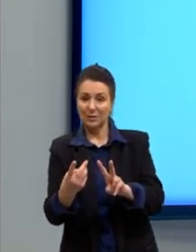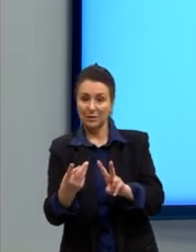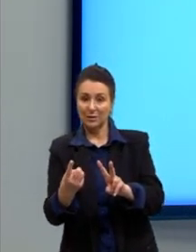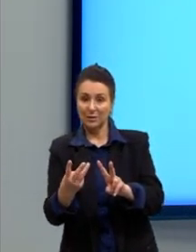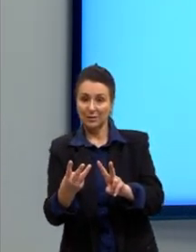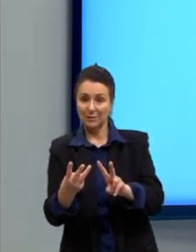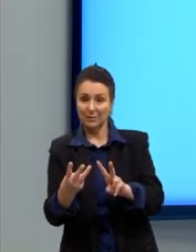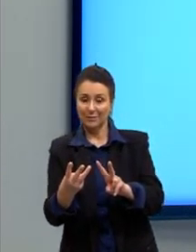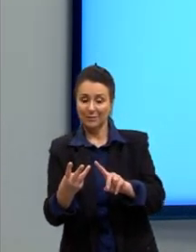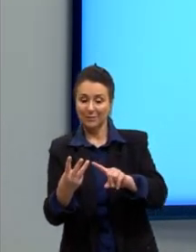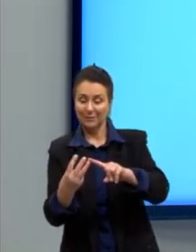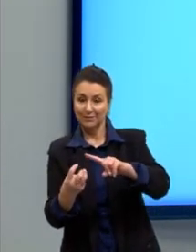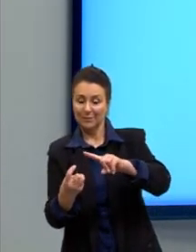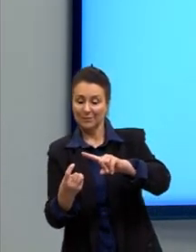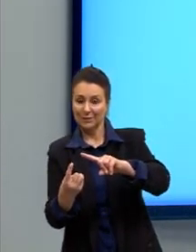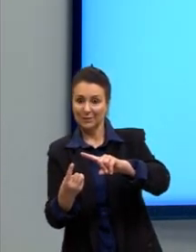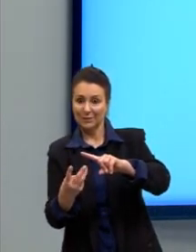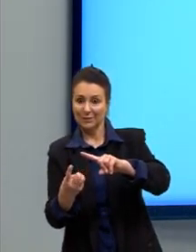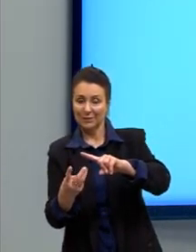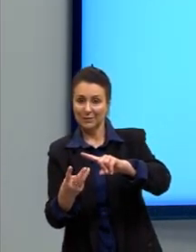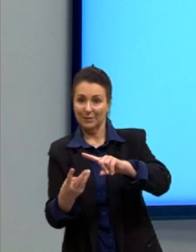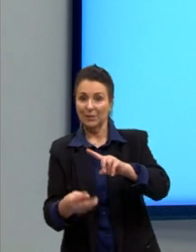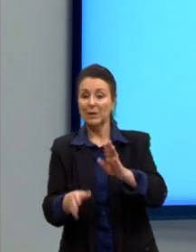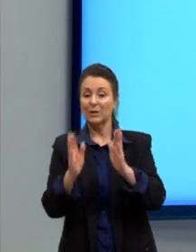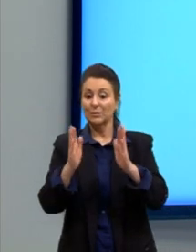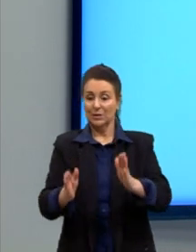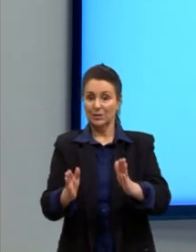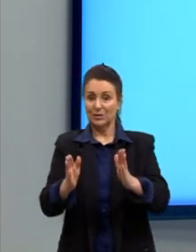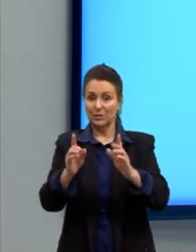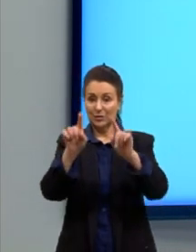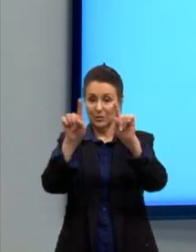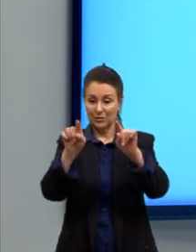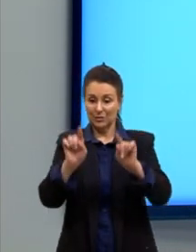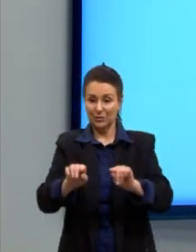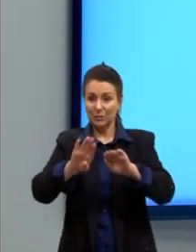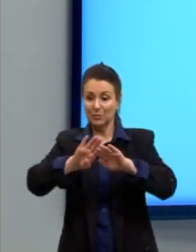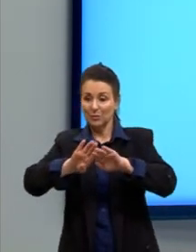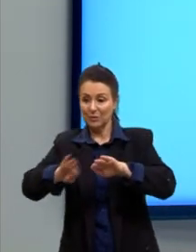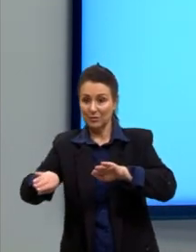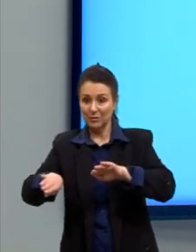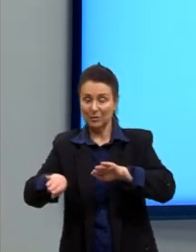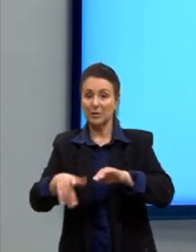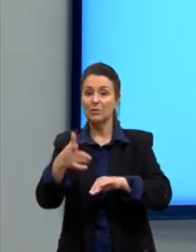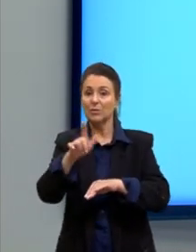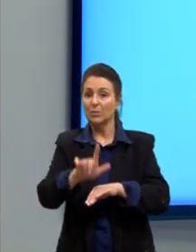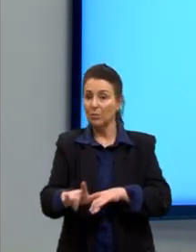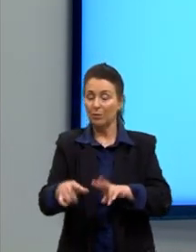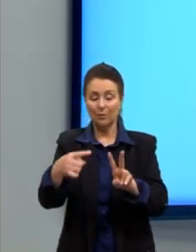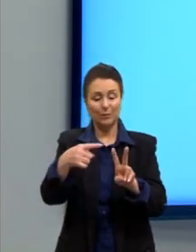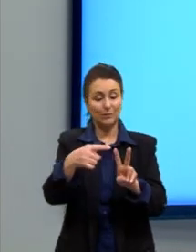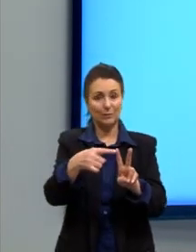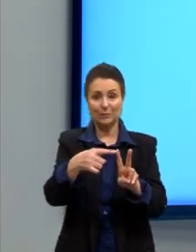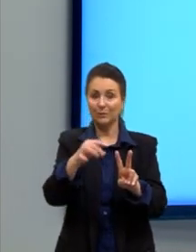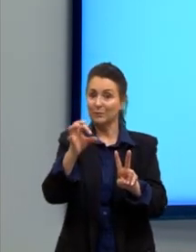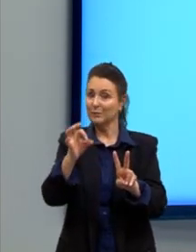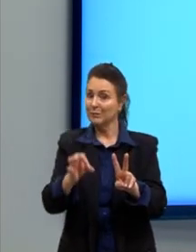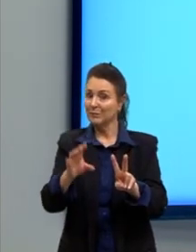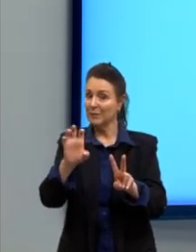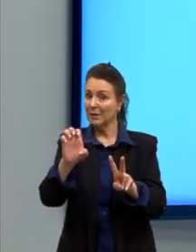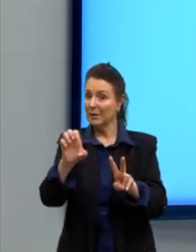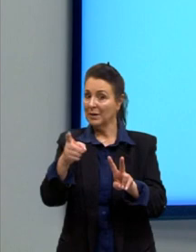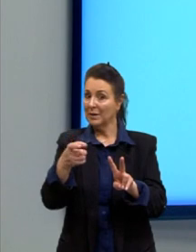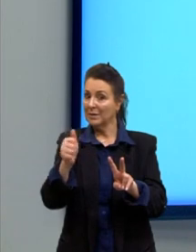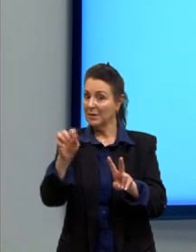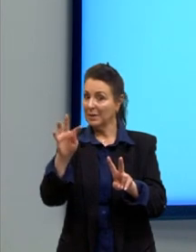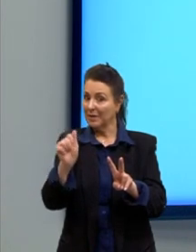raiz de 13, tirando aqui o módulo. De novo, gente, não é uma raiz exata. Vamos fazer